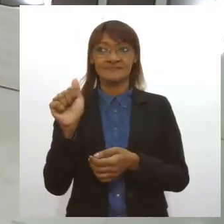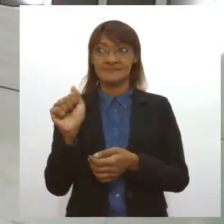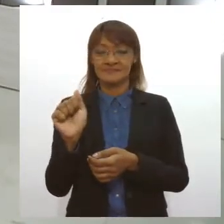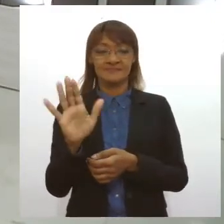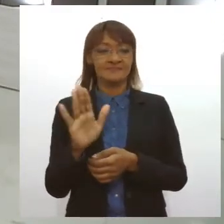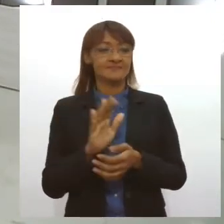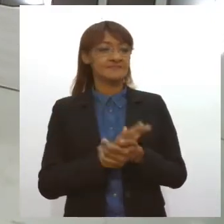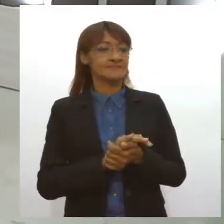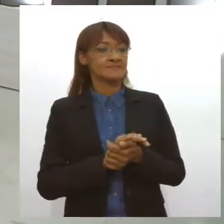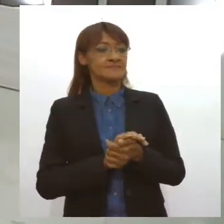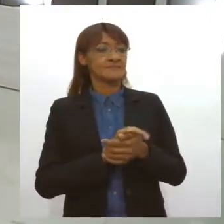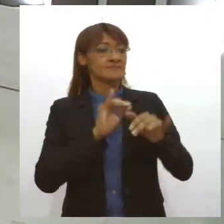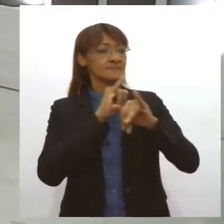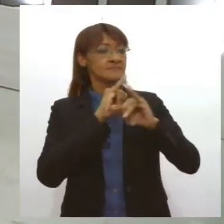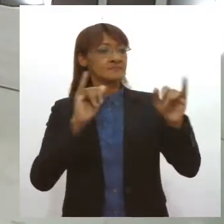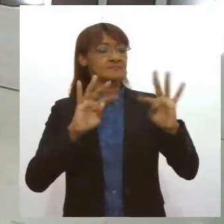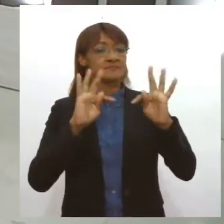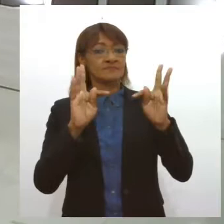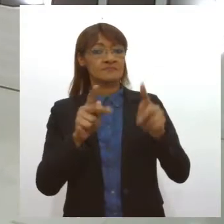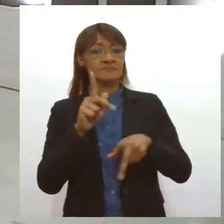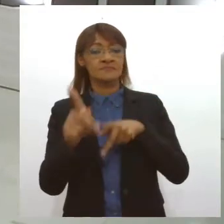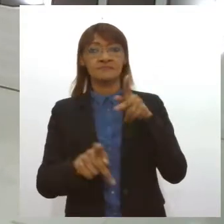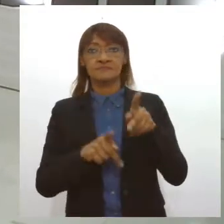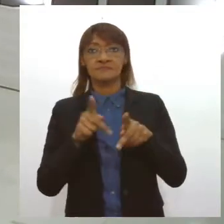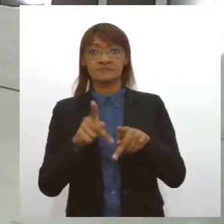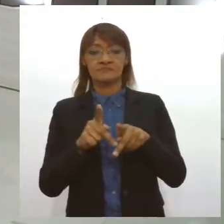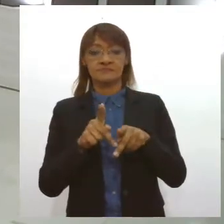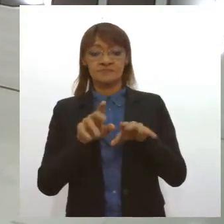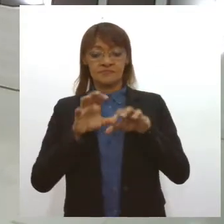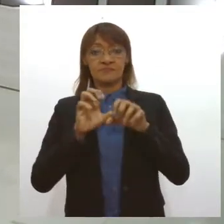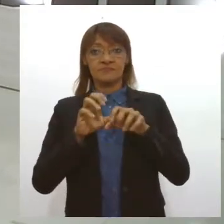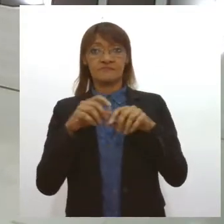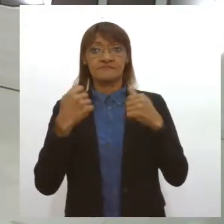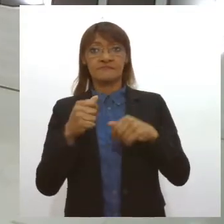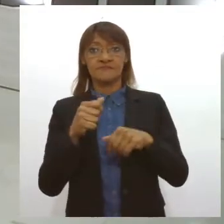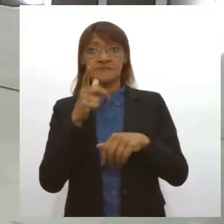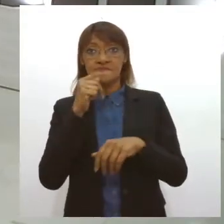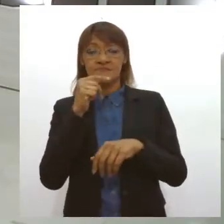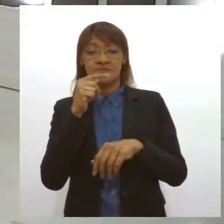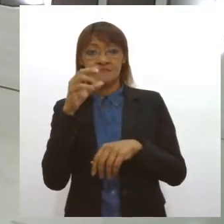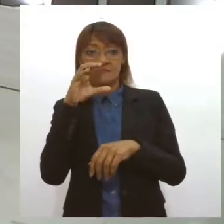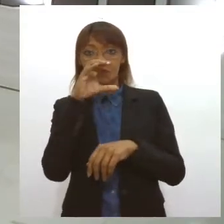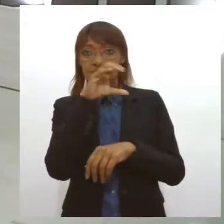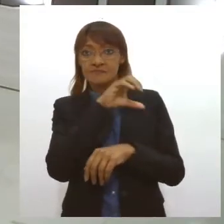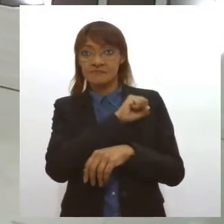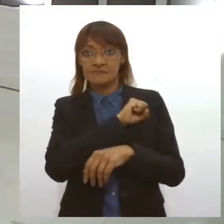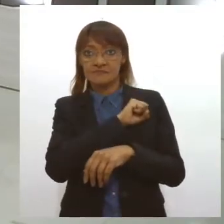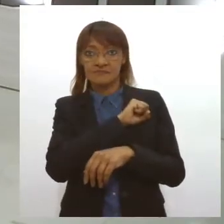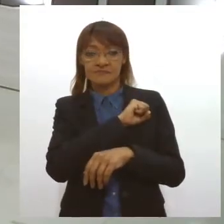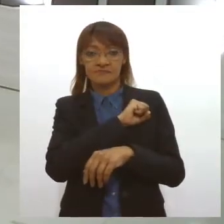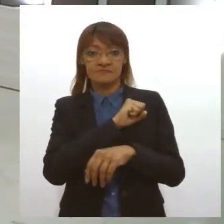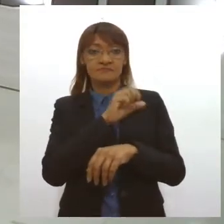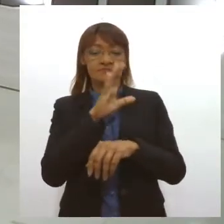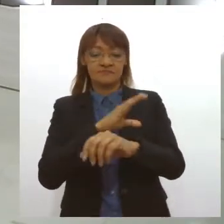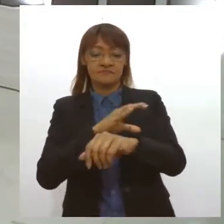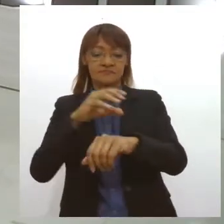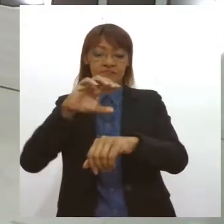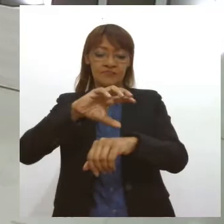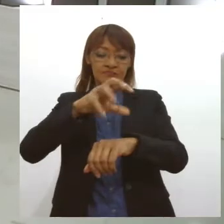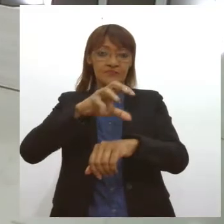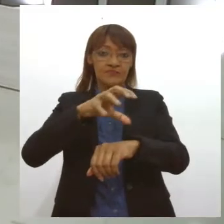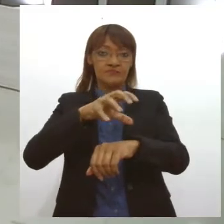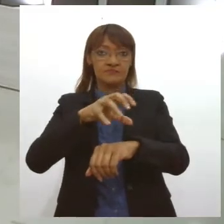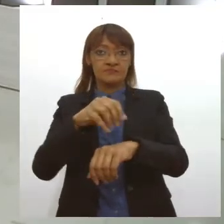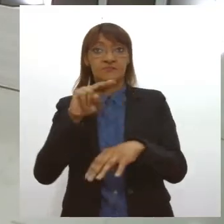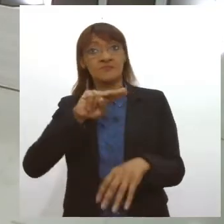alerta para toda a população. Queimou, resfria a queimadura imediatamente. Coloca debaixo do chuveiro. Se está pegando